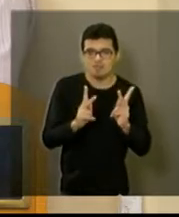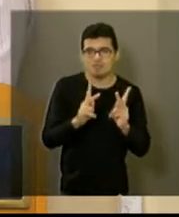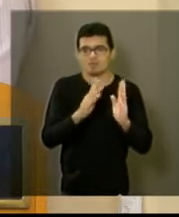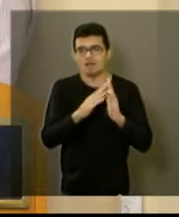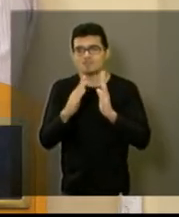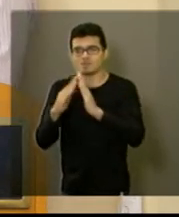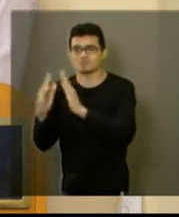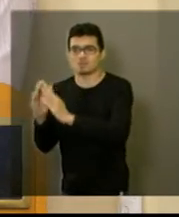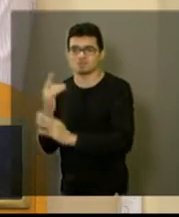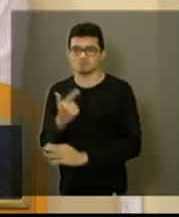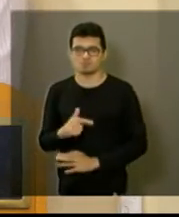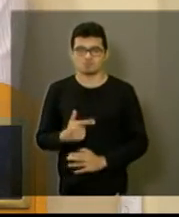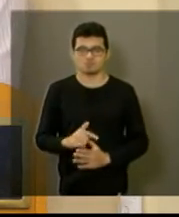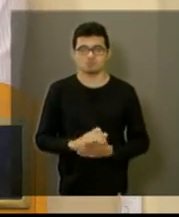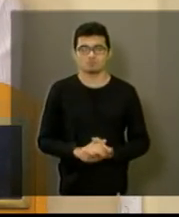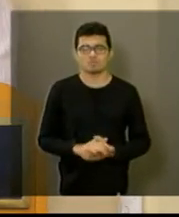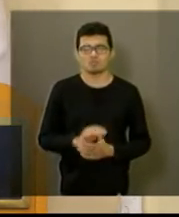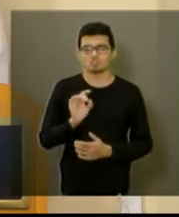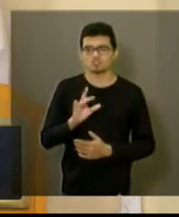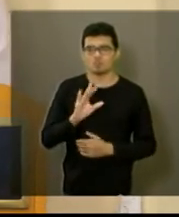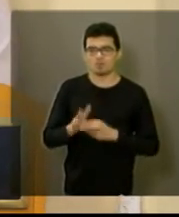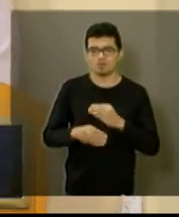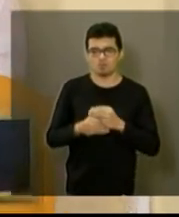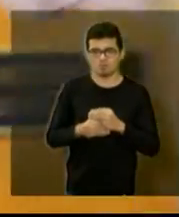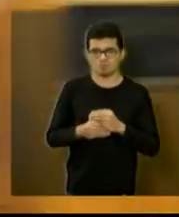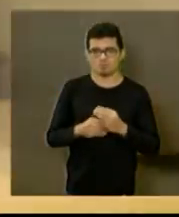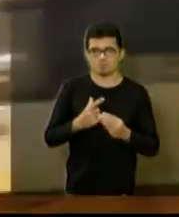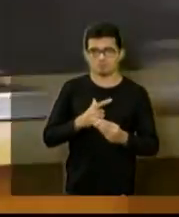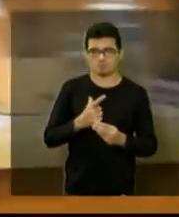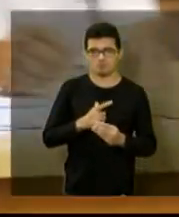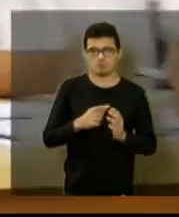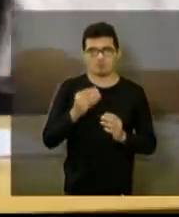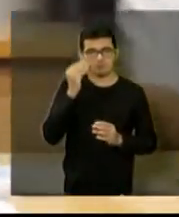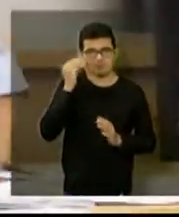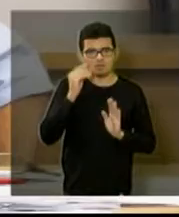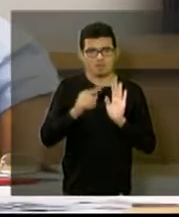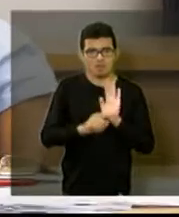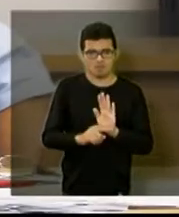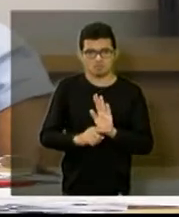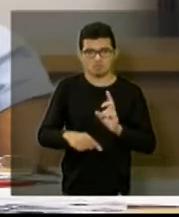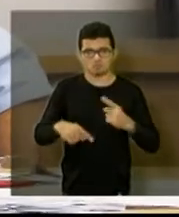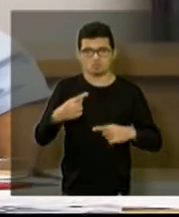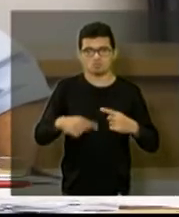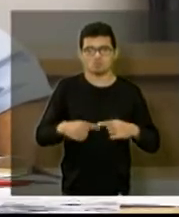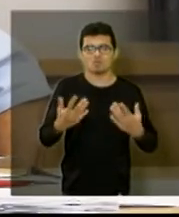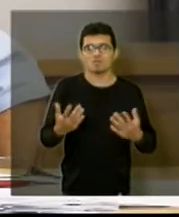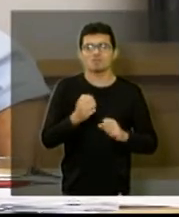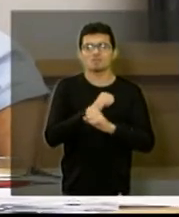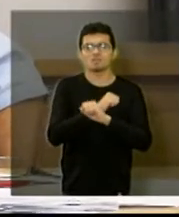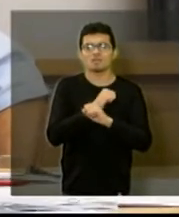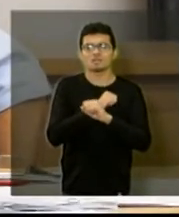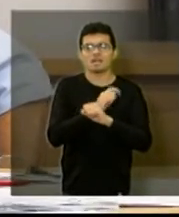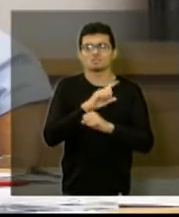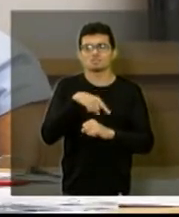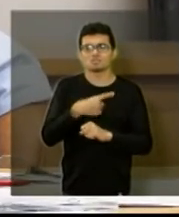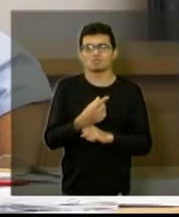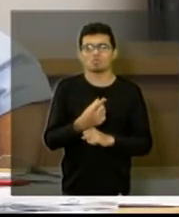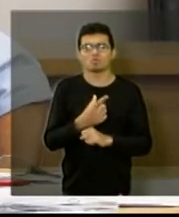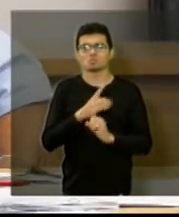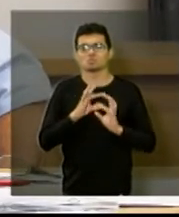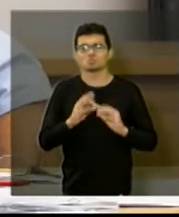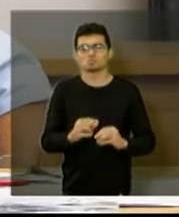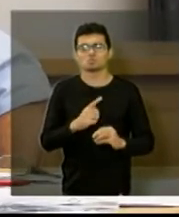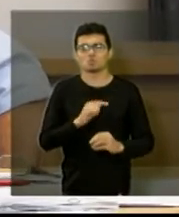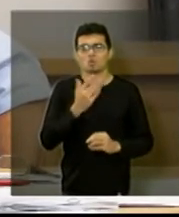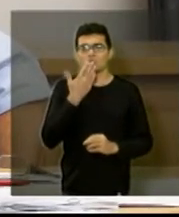pessoa pode... Olha, para complementar, ajudando aí, viu, Hélio, tentar ajudar no debate, e a Caixa? Depois de tudo isso, quais